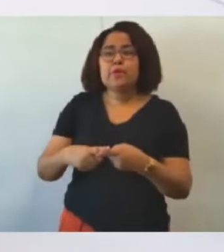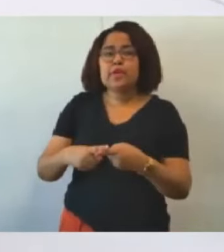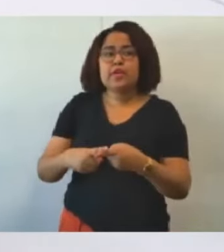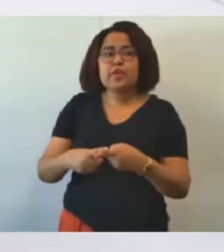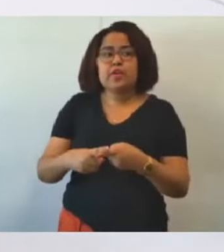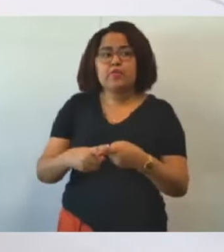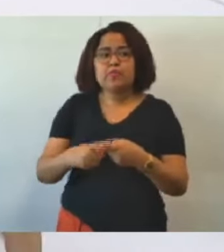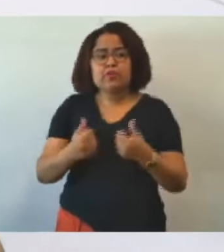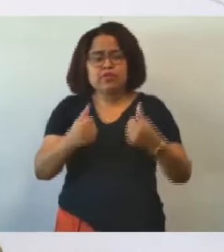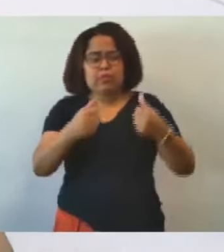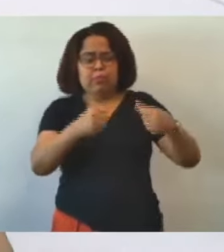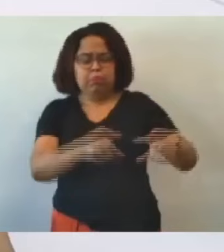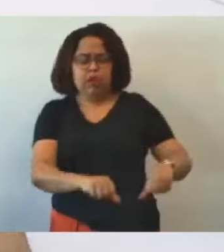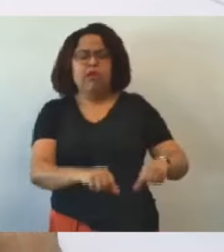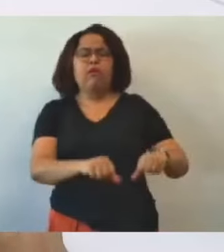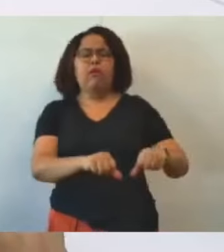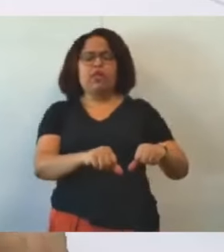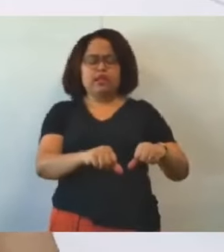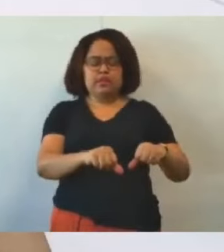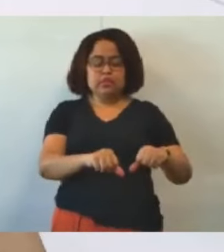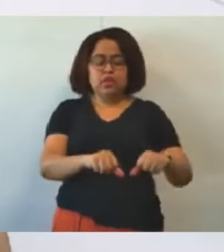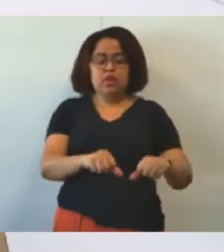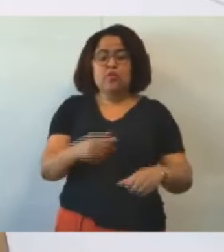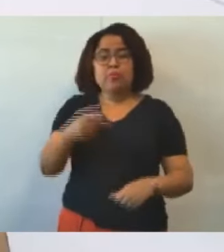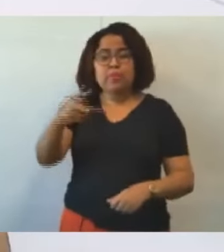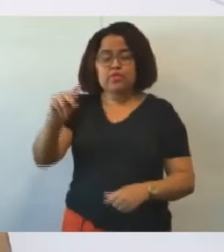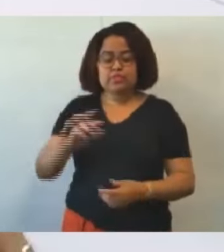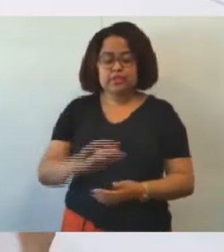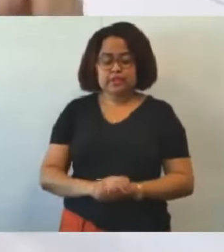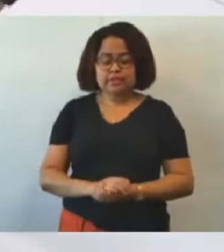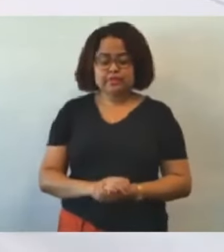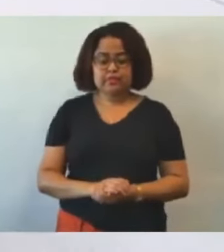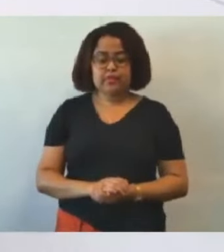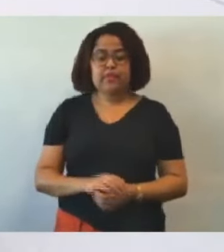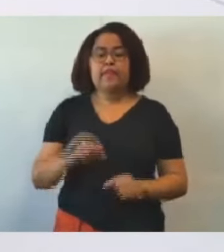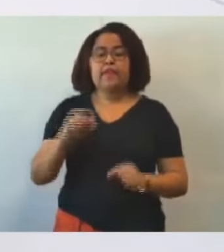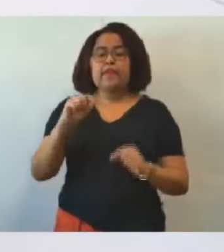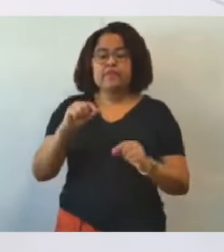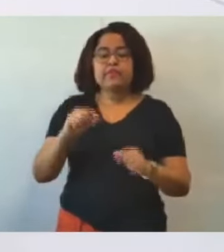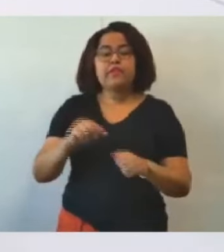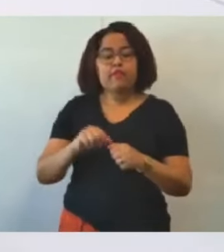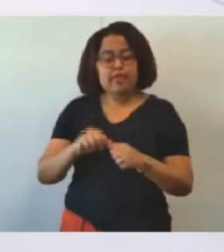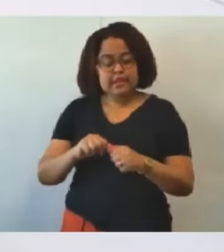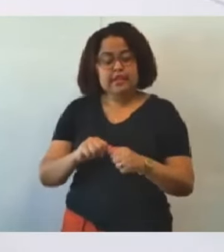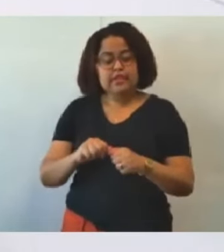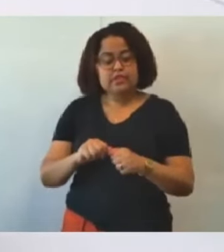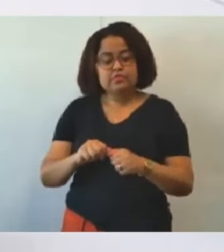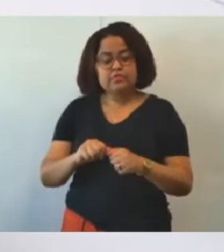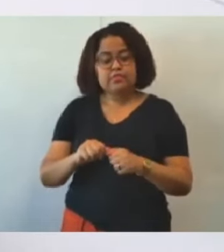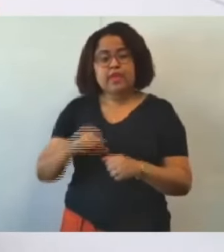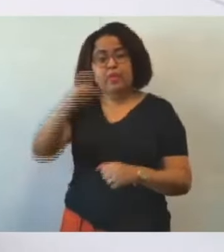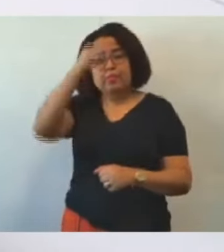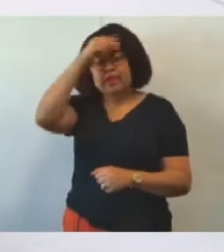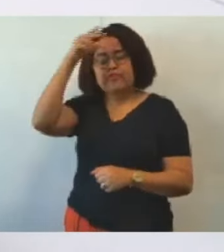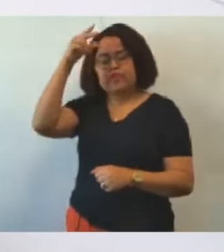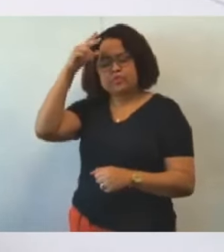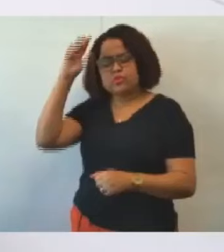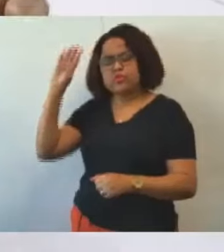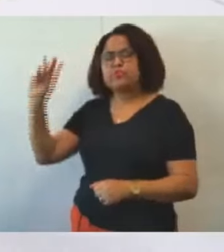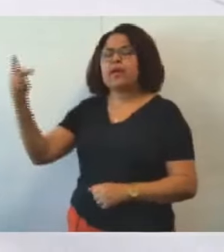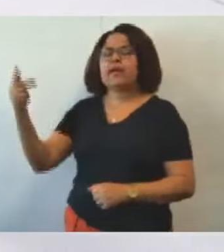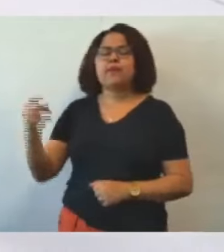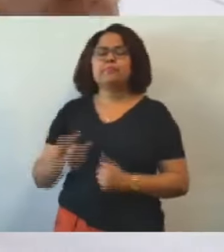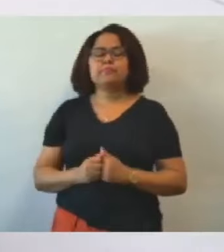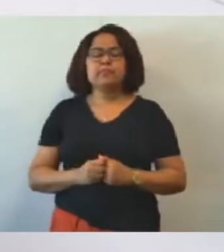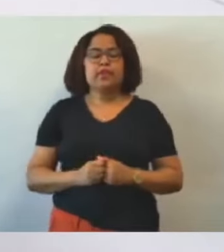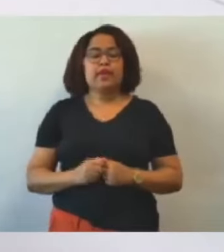parte deles então há necessidade inclusive então de fazer isso e a Prefeitura de Belo Horizonte Prefeitura de Belo Horizonte